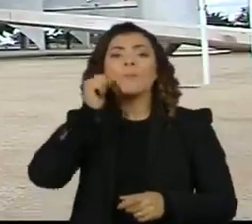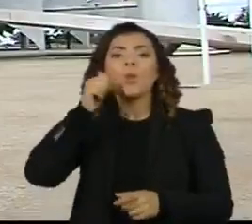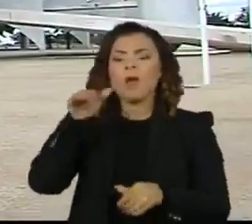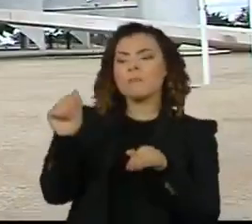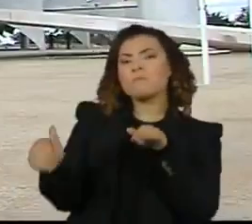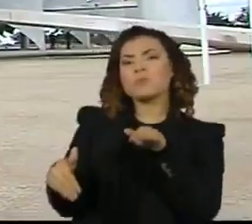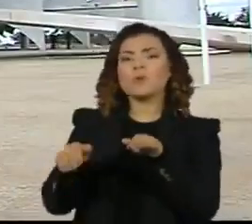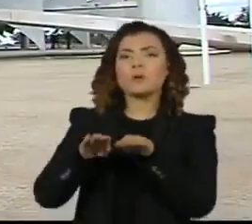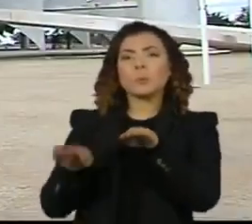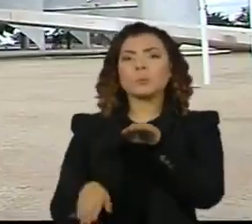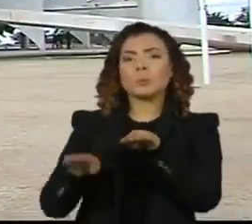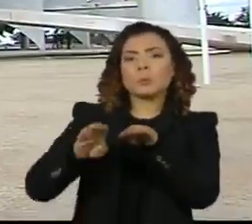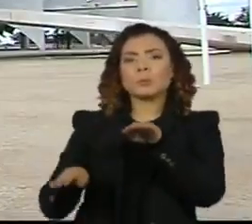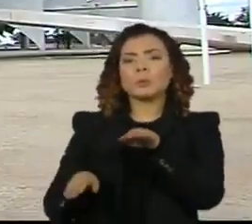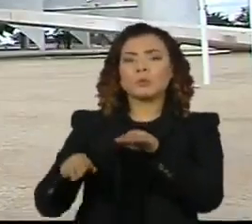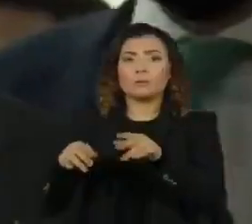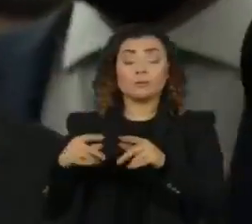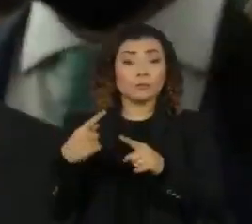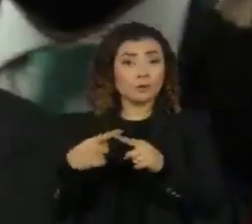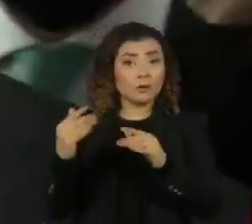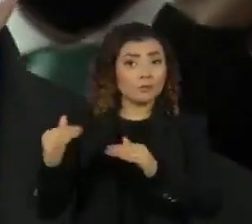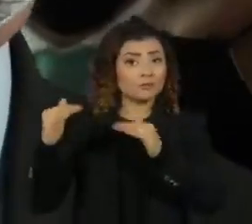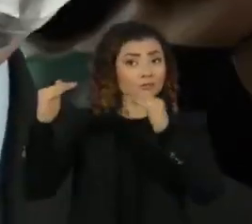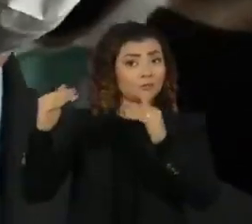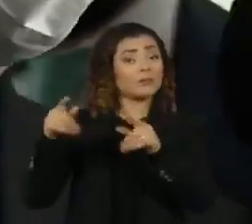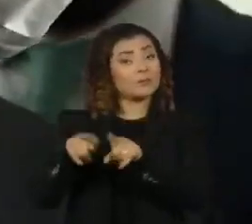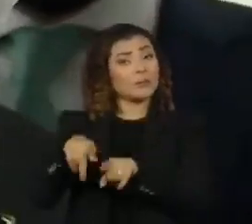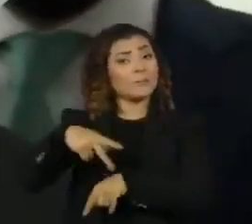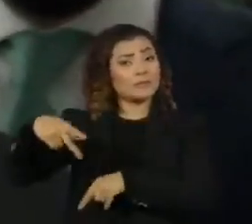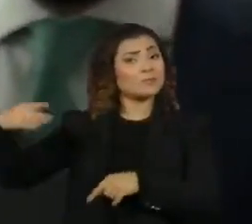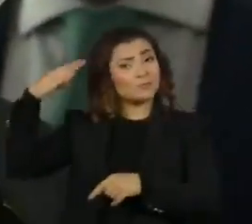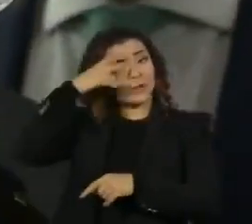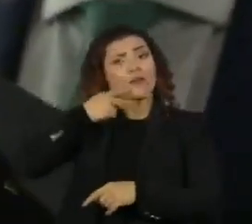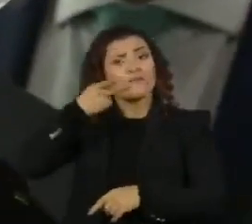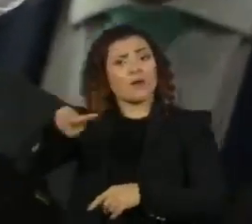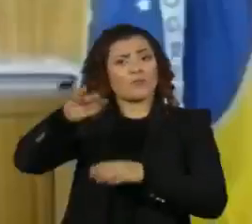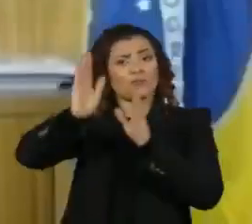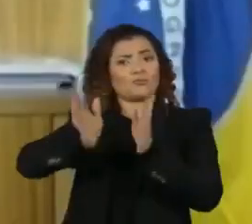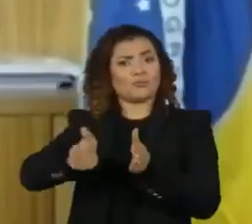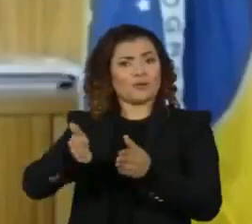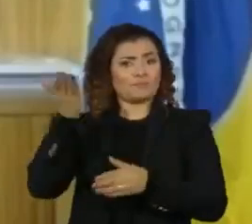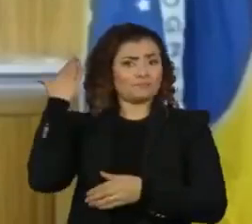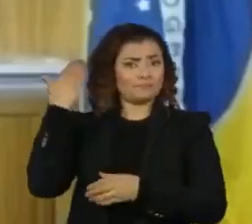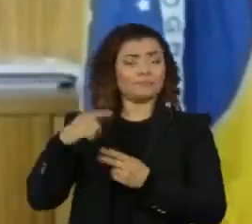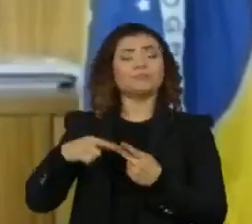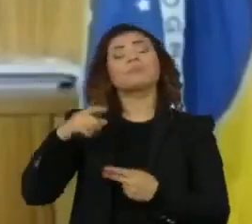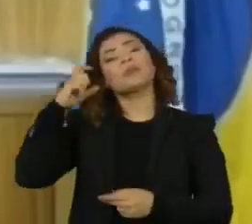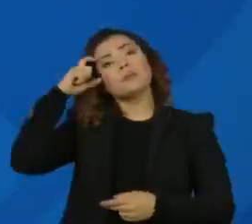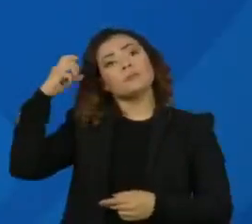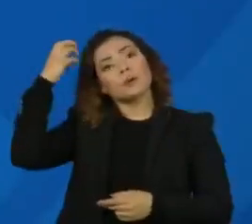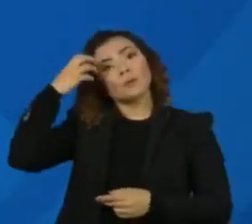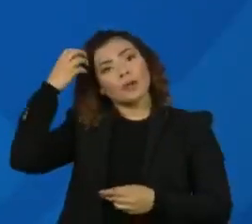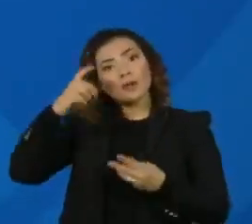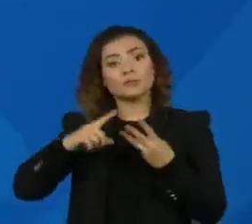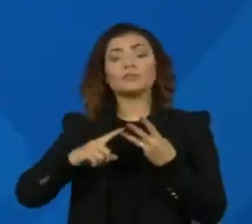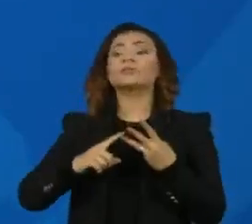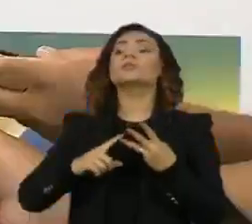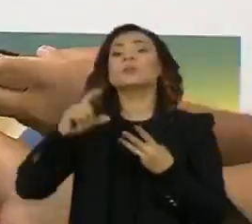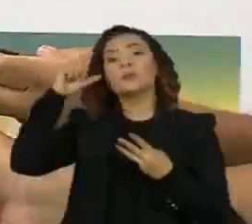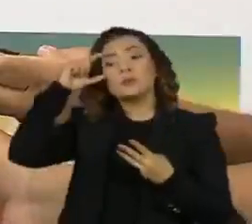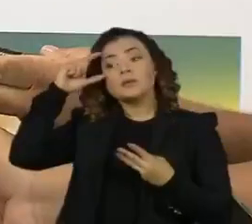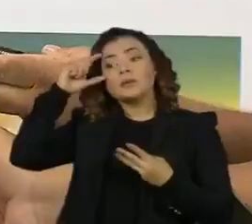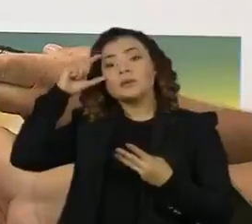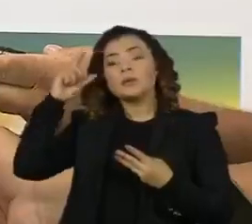às mulheres brasileiras que saíram de autoridades, como o próprio presidente Jair Bolsonaro, além dos ministros Paulo Guedes e Damaris